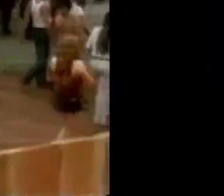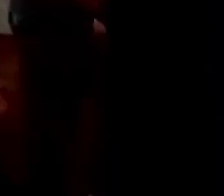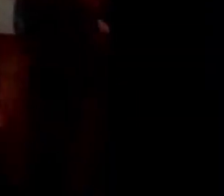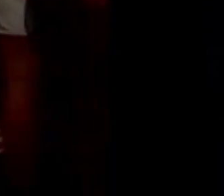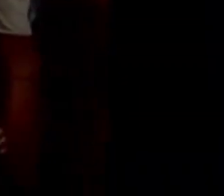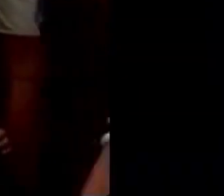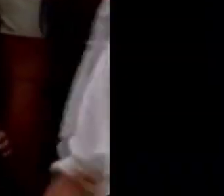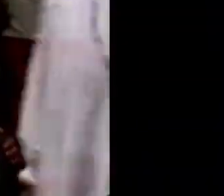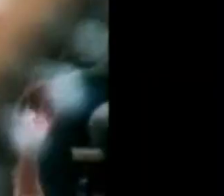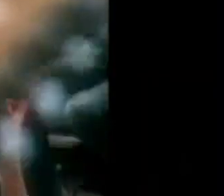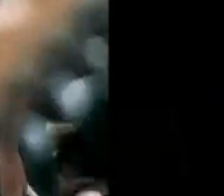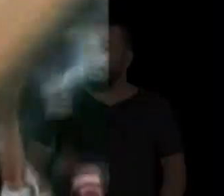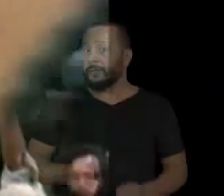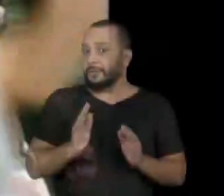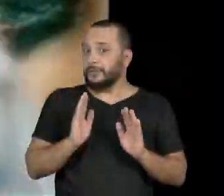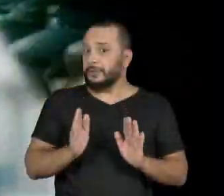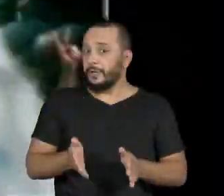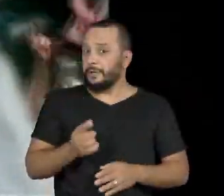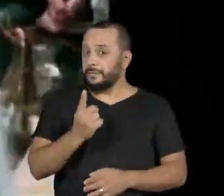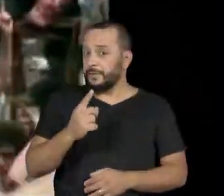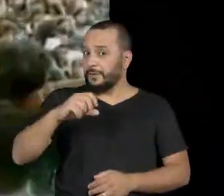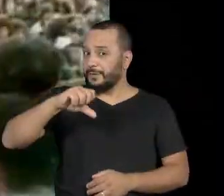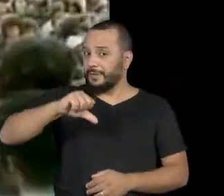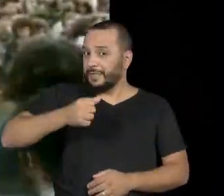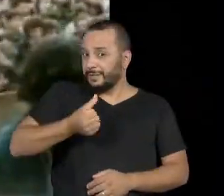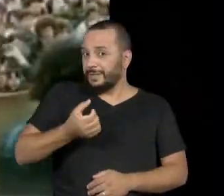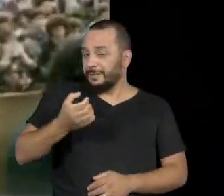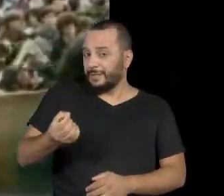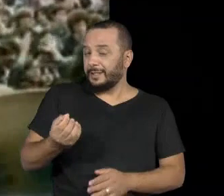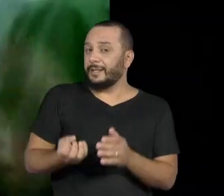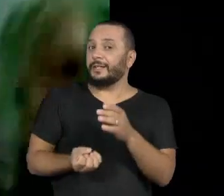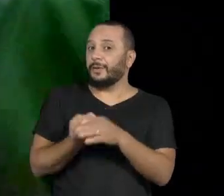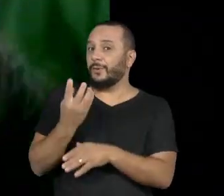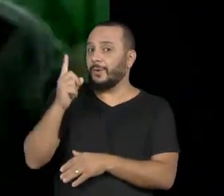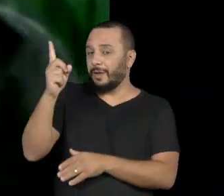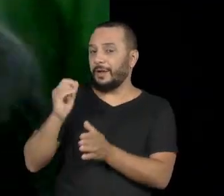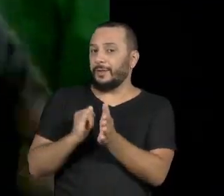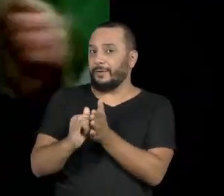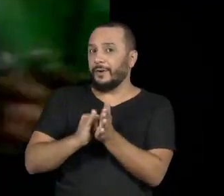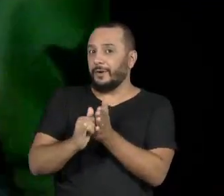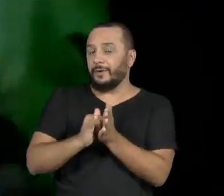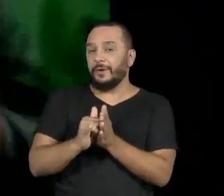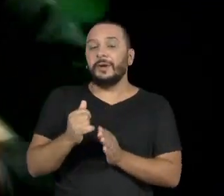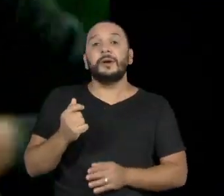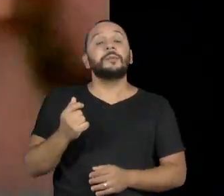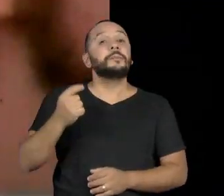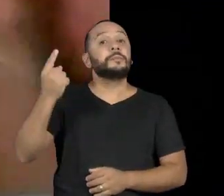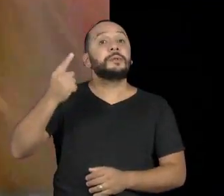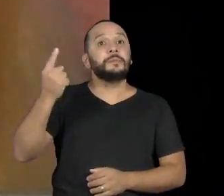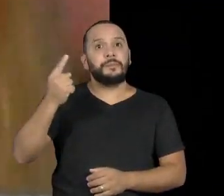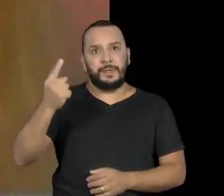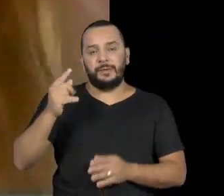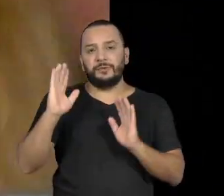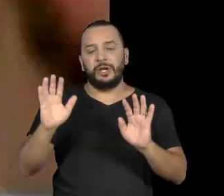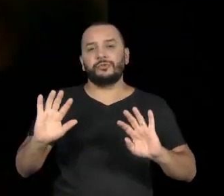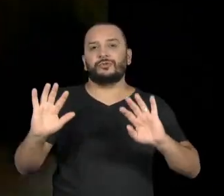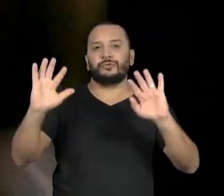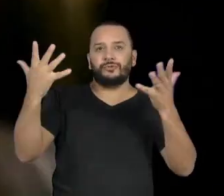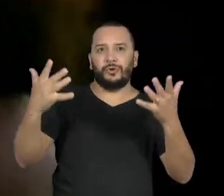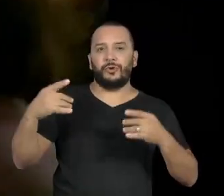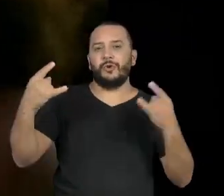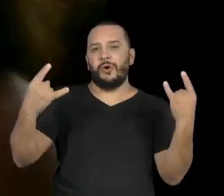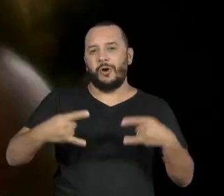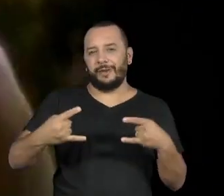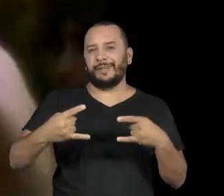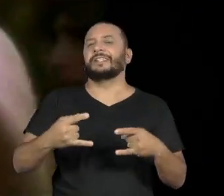No final dos anos 60, surgia em Nova York o primeiro espetáculo musical de rock e, é claro, foi